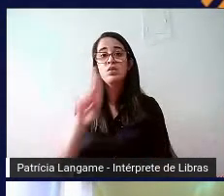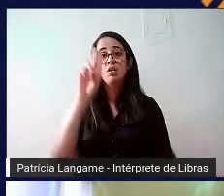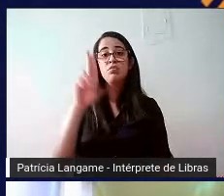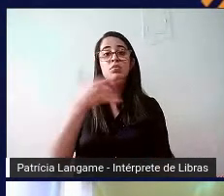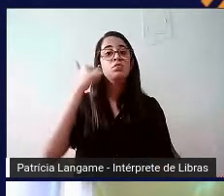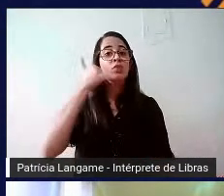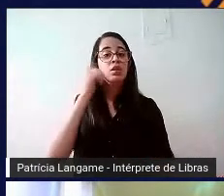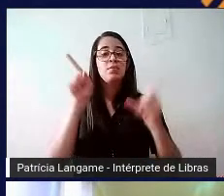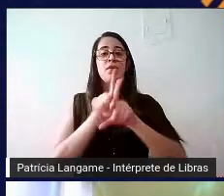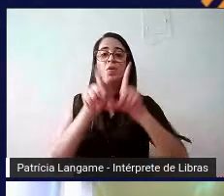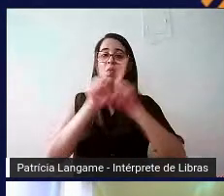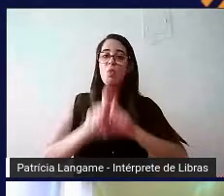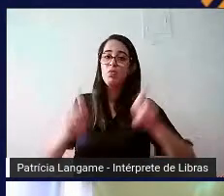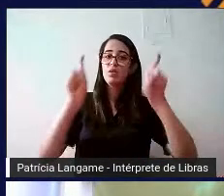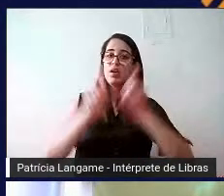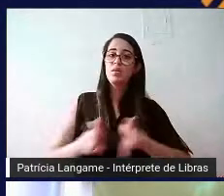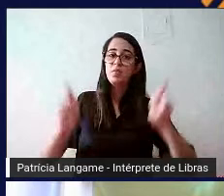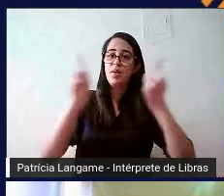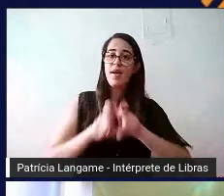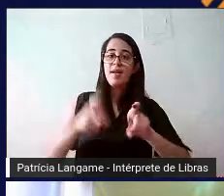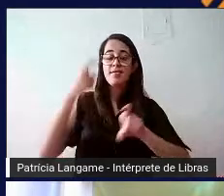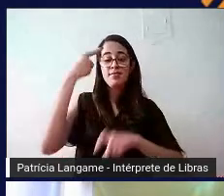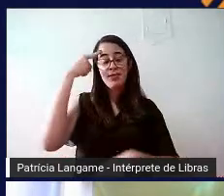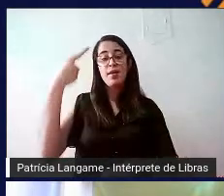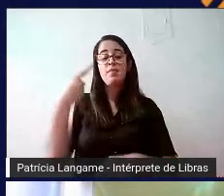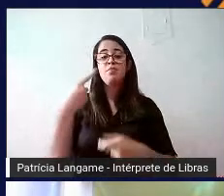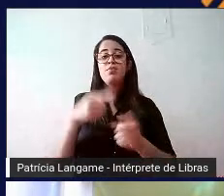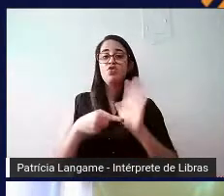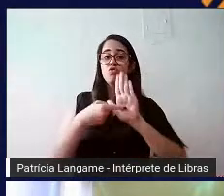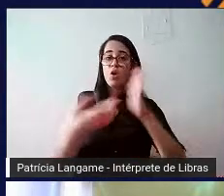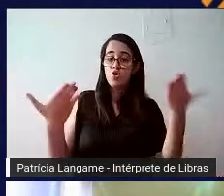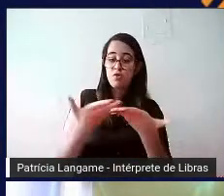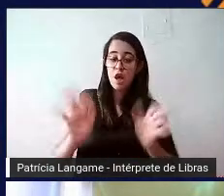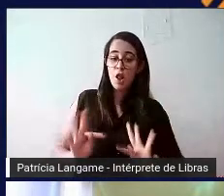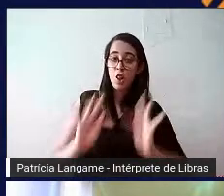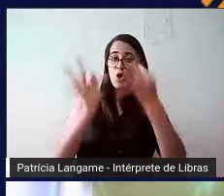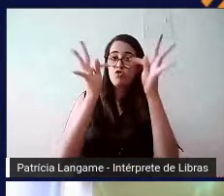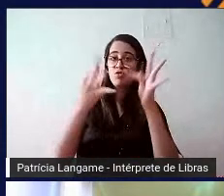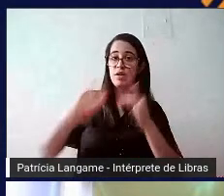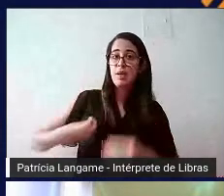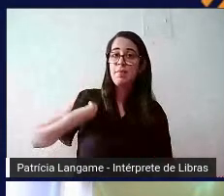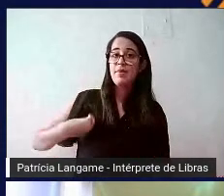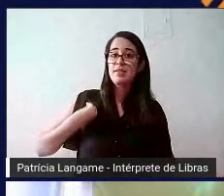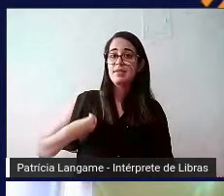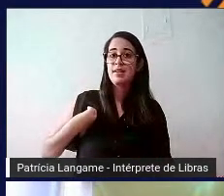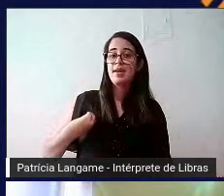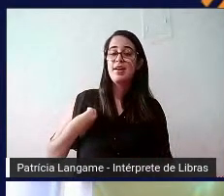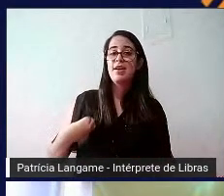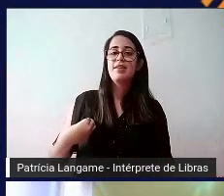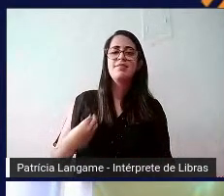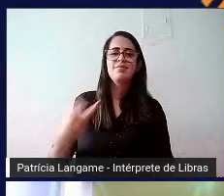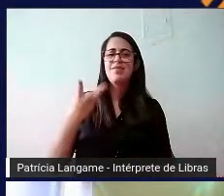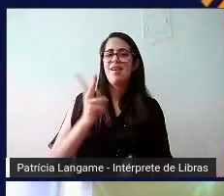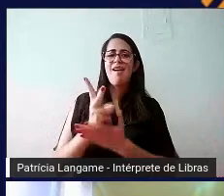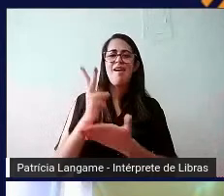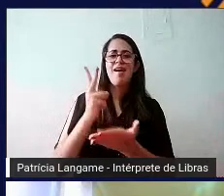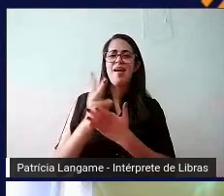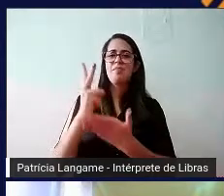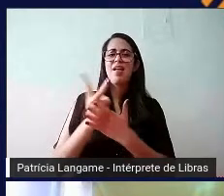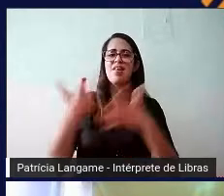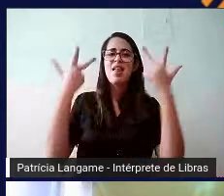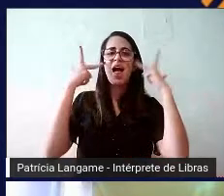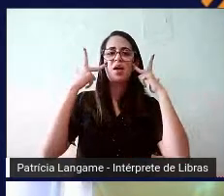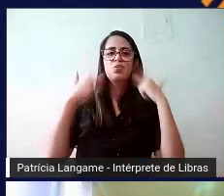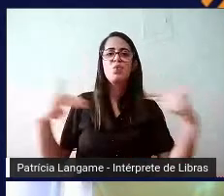ideia? A ideia é mostrar que hoje em dia, a tecnologia, ela está presente em toda parte e que ela naturalmente